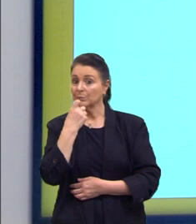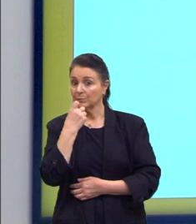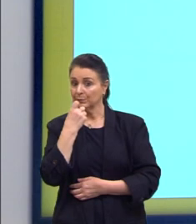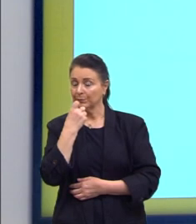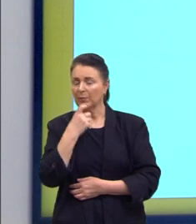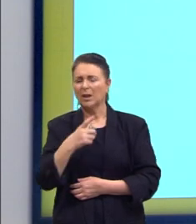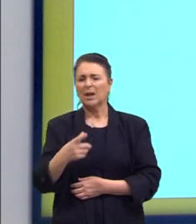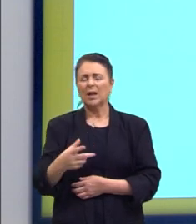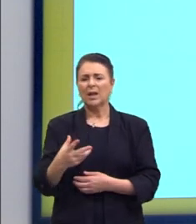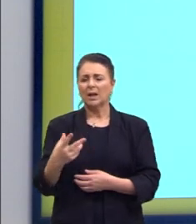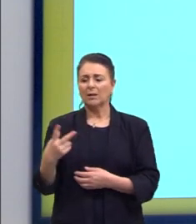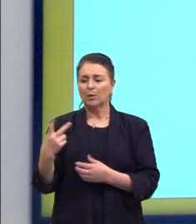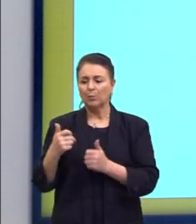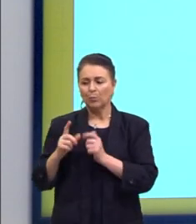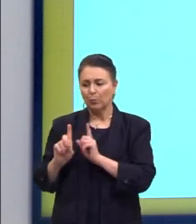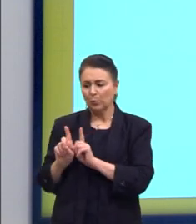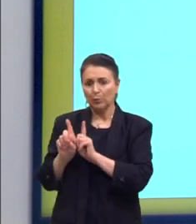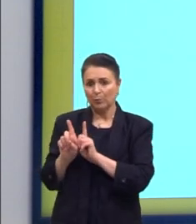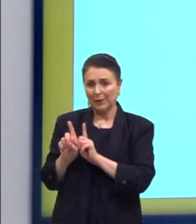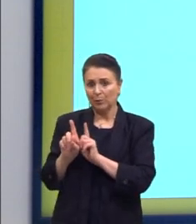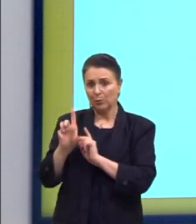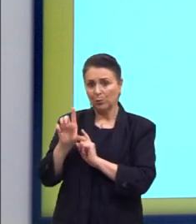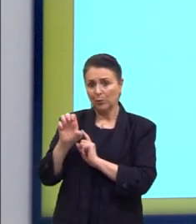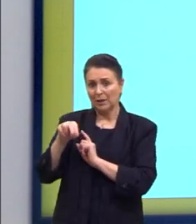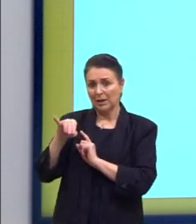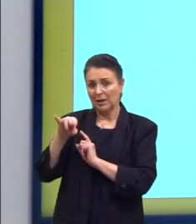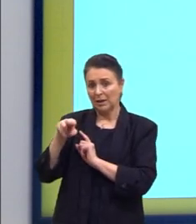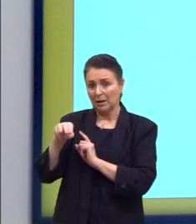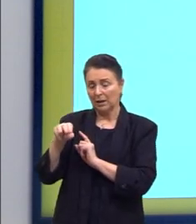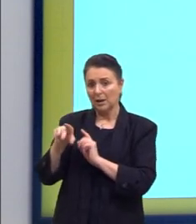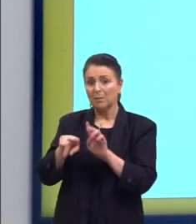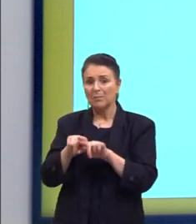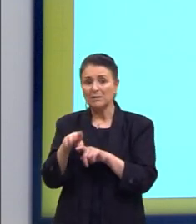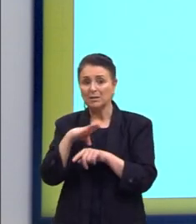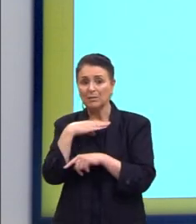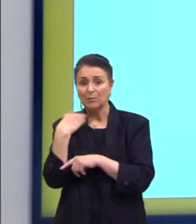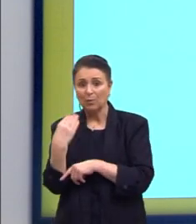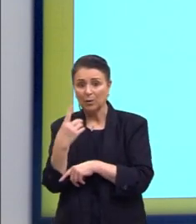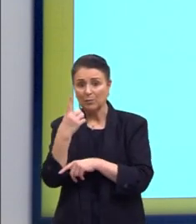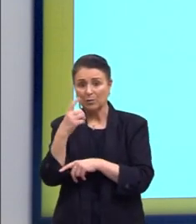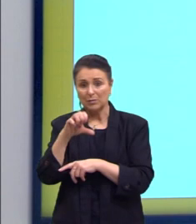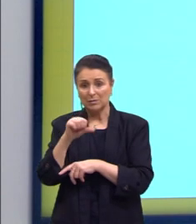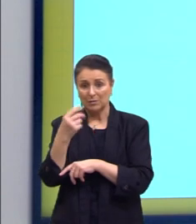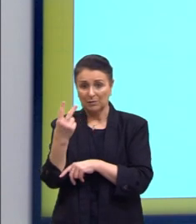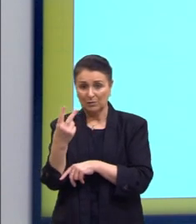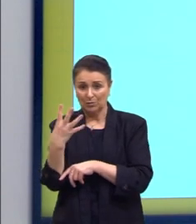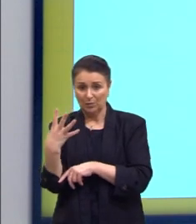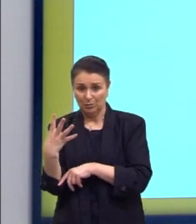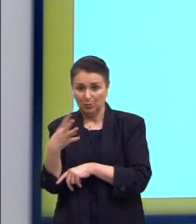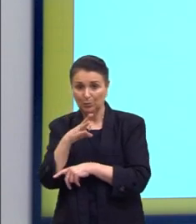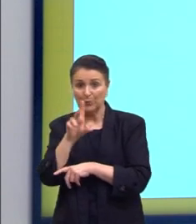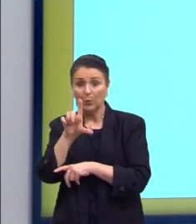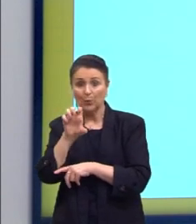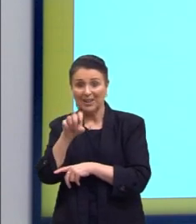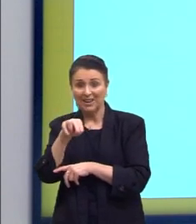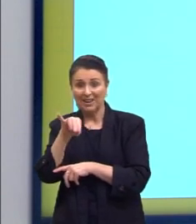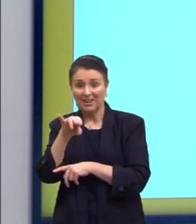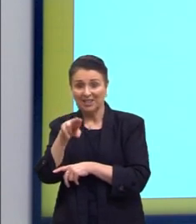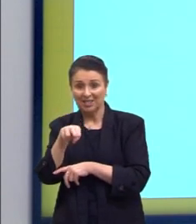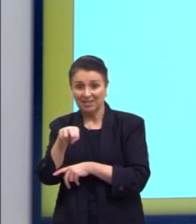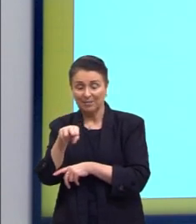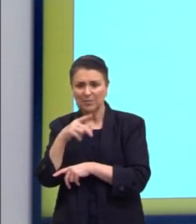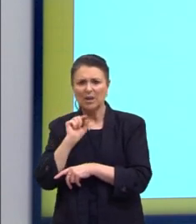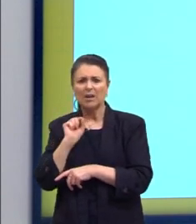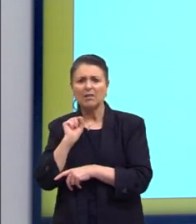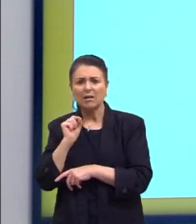Eles eram muito próximos ao Lenin. Mas o Lenin morre em 1924. E daí, fica uma questão.